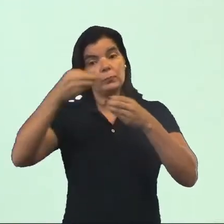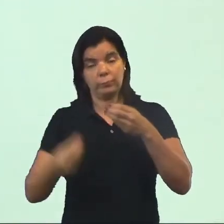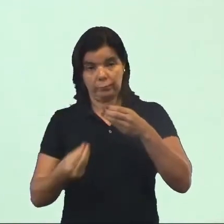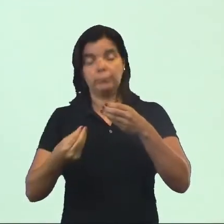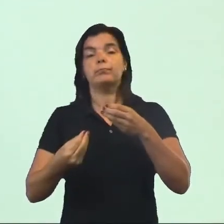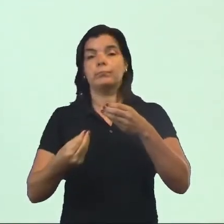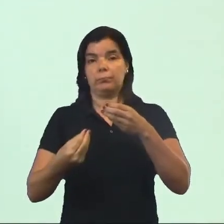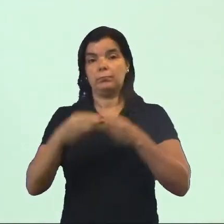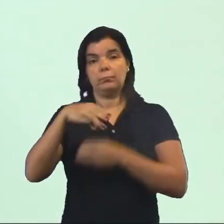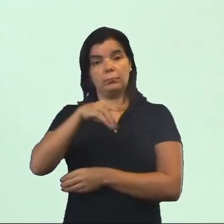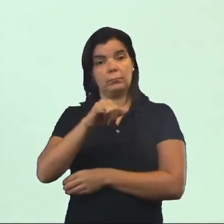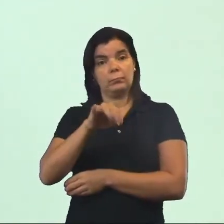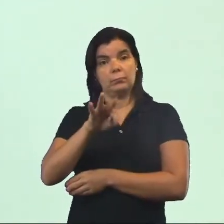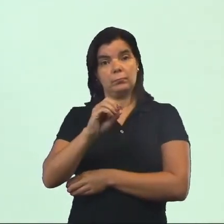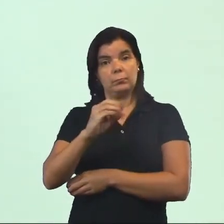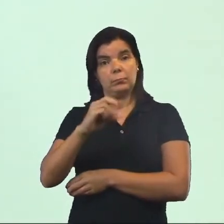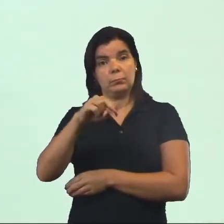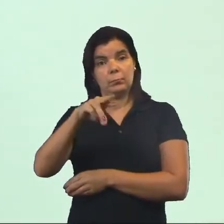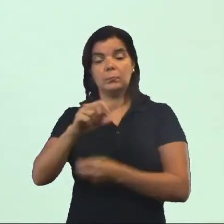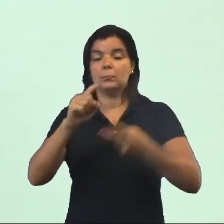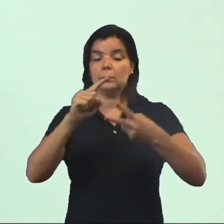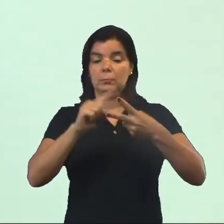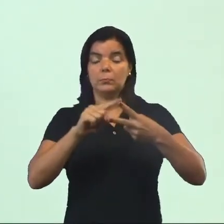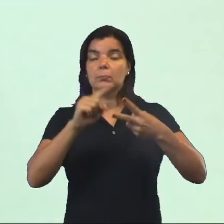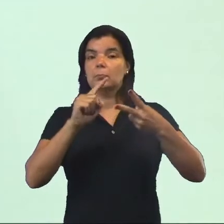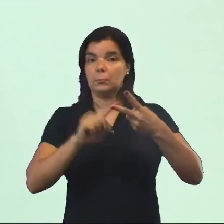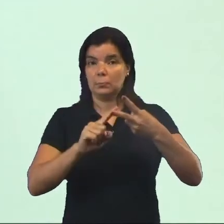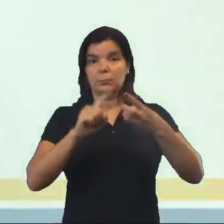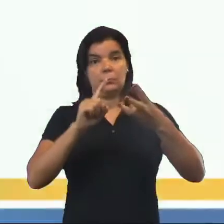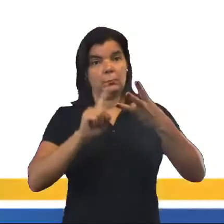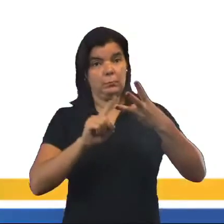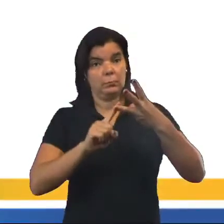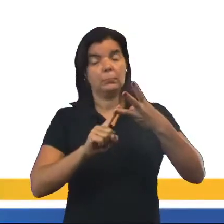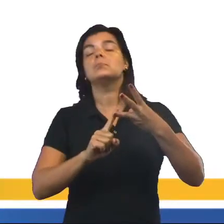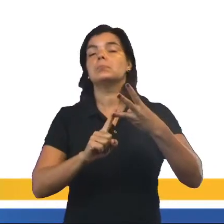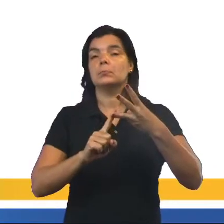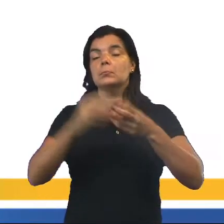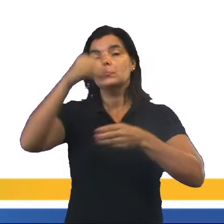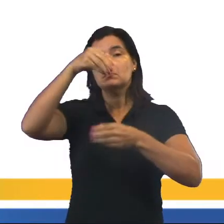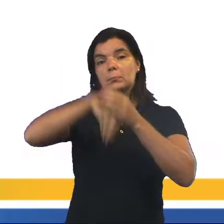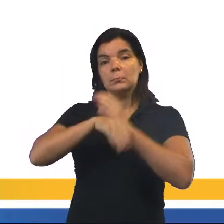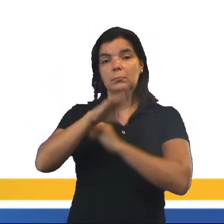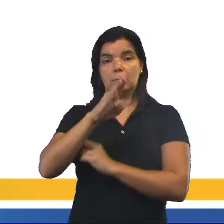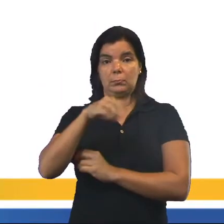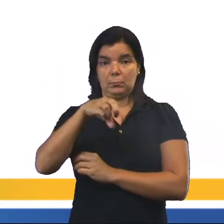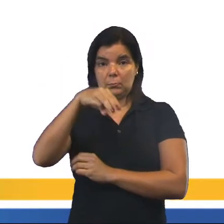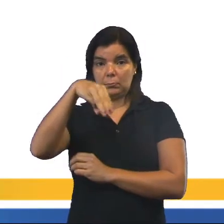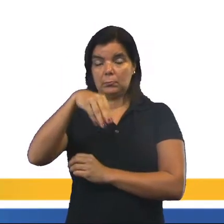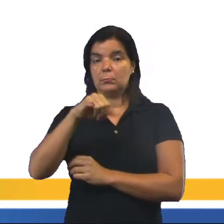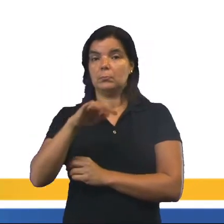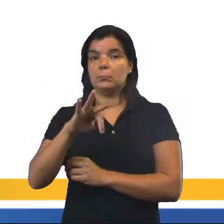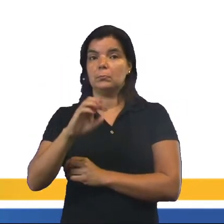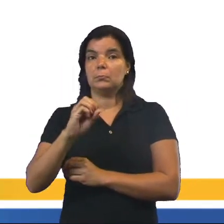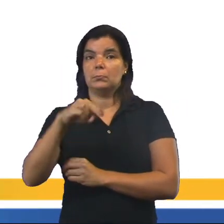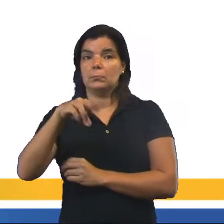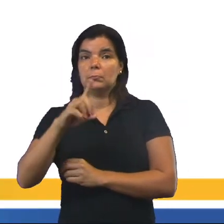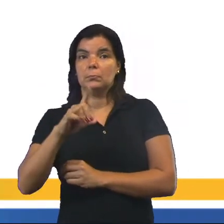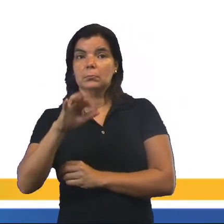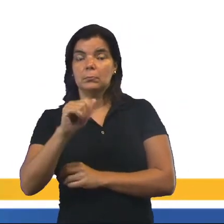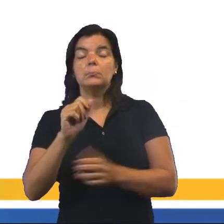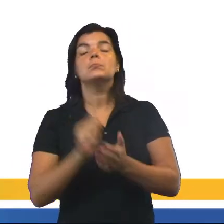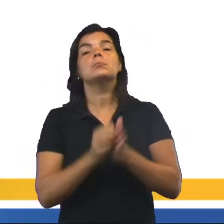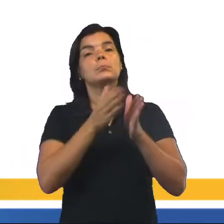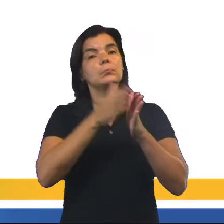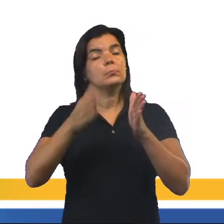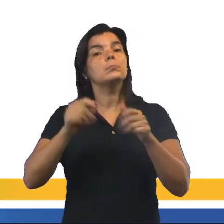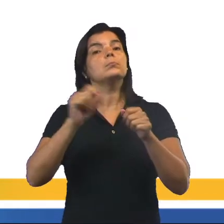mitocôndria. Segunda e terceira etapa ocorrem na mitocôndria. Bem importante essa distinção. Essa etapa é a etapa